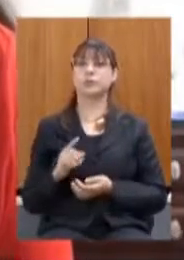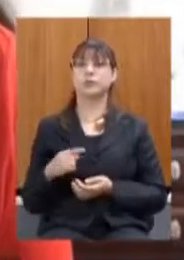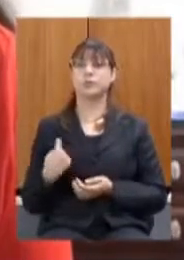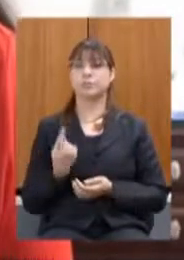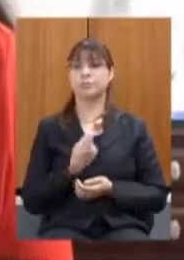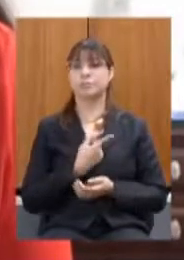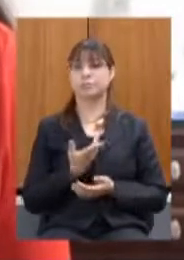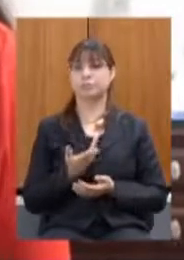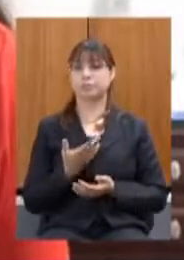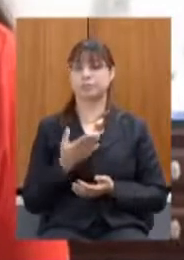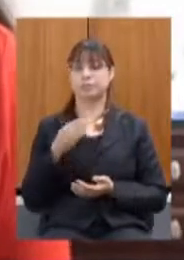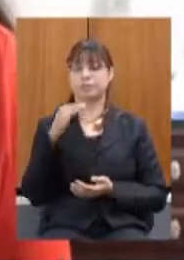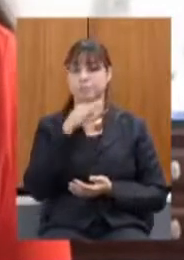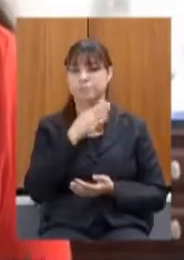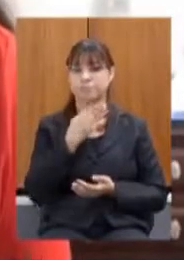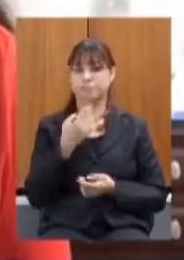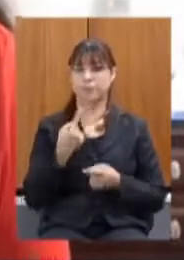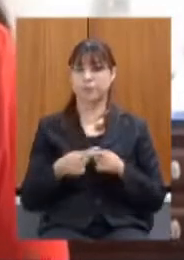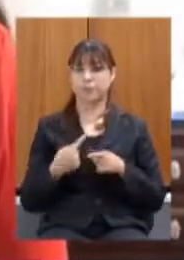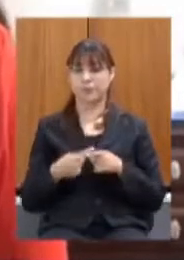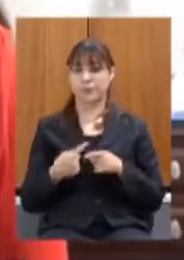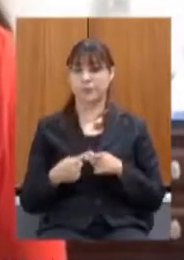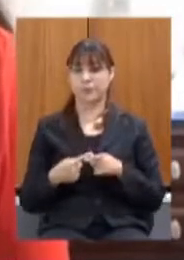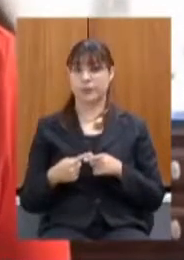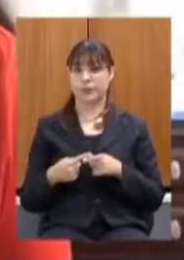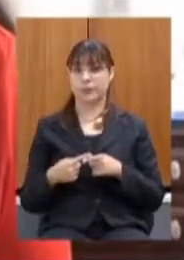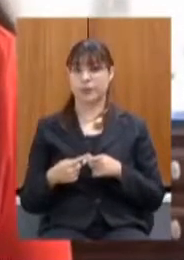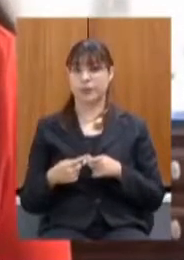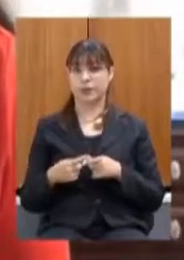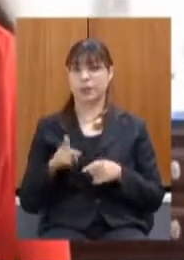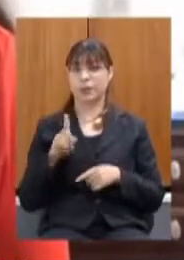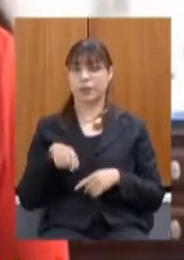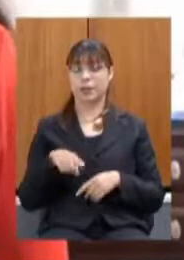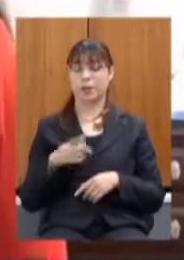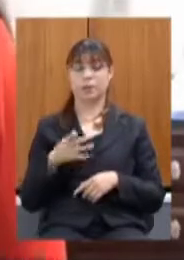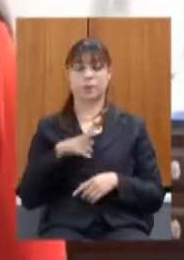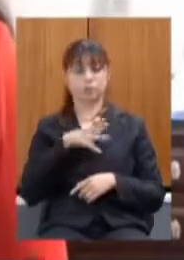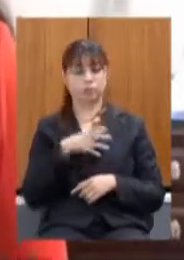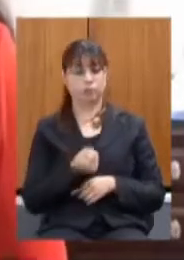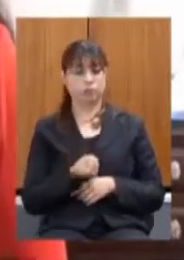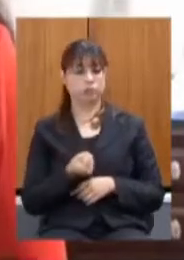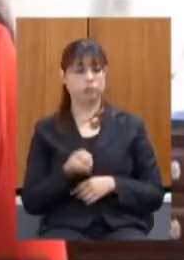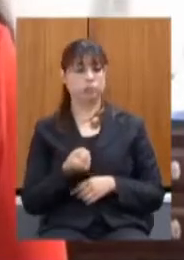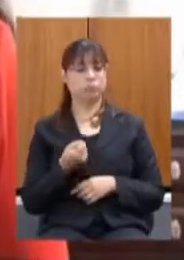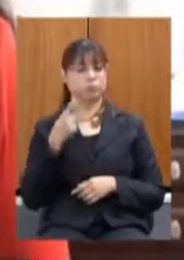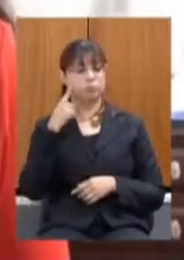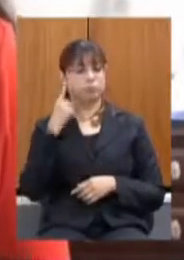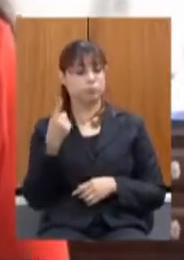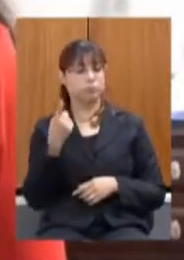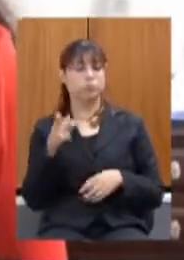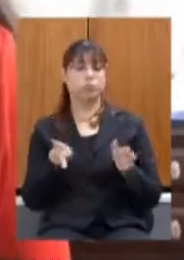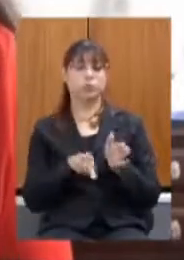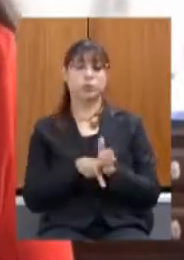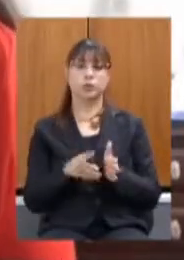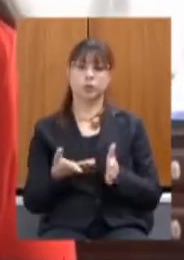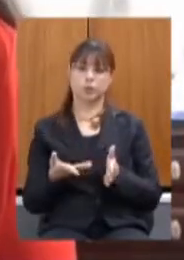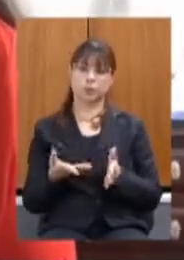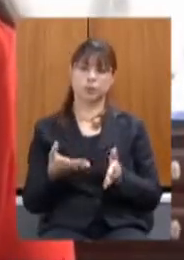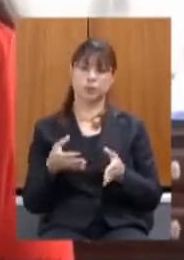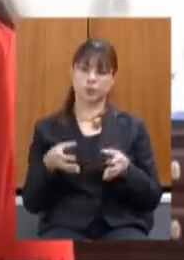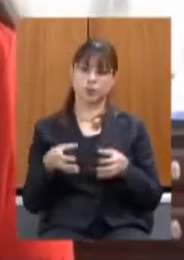porque depois da formação desse governo da iniciativa desse governo com o comitê pró-Rio Doce